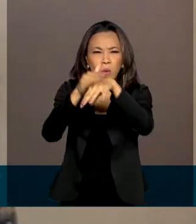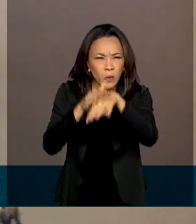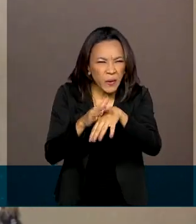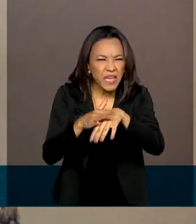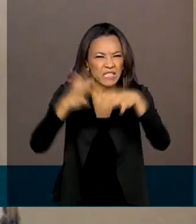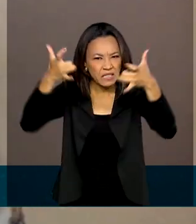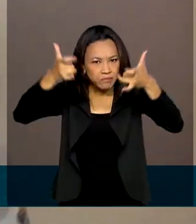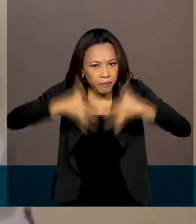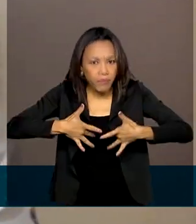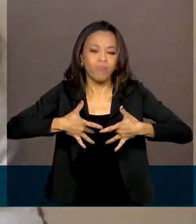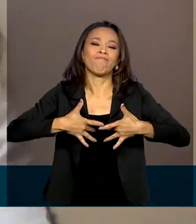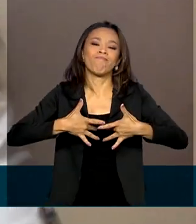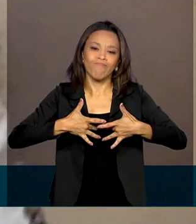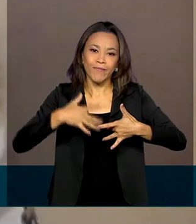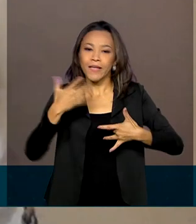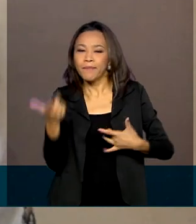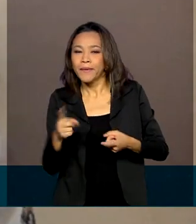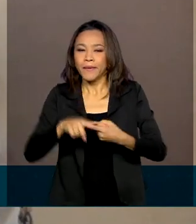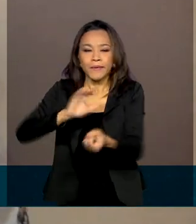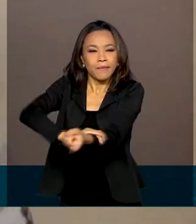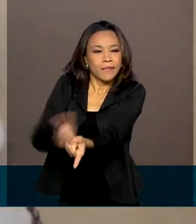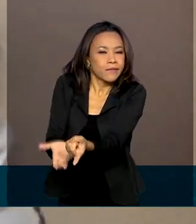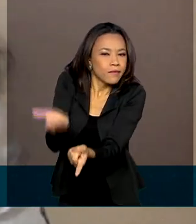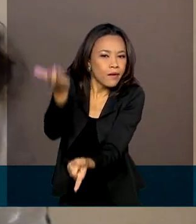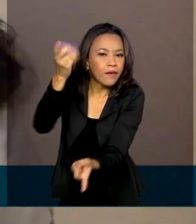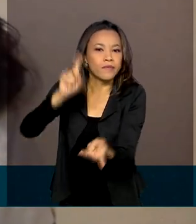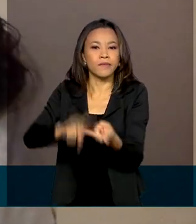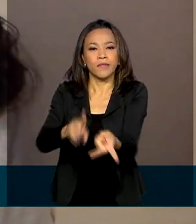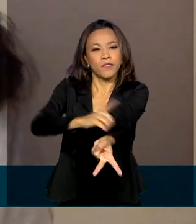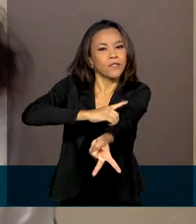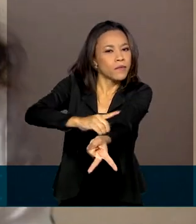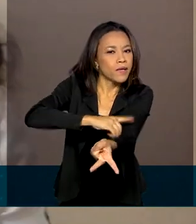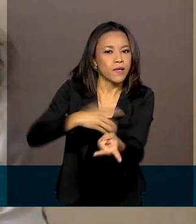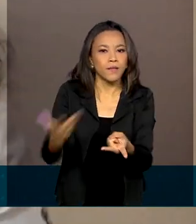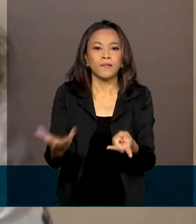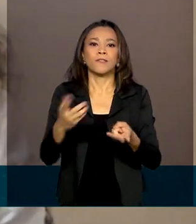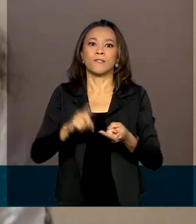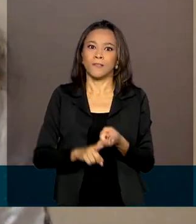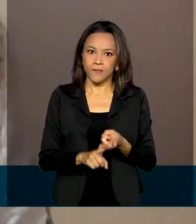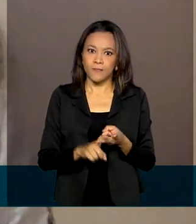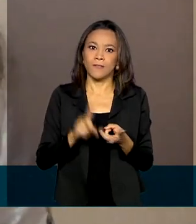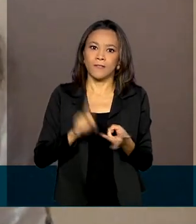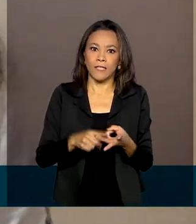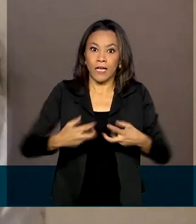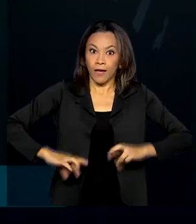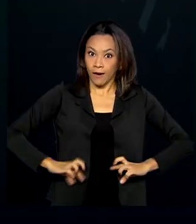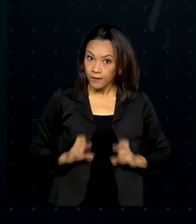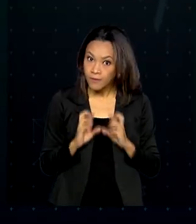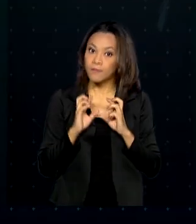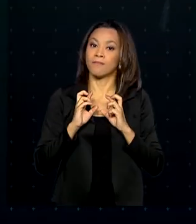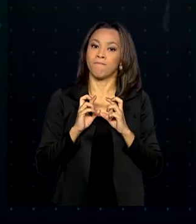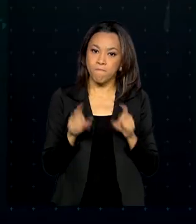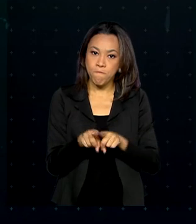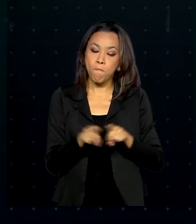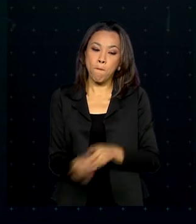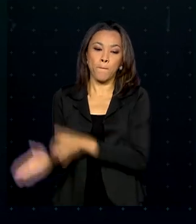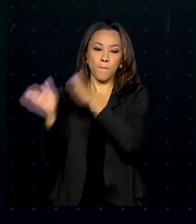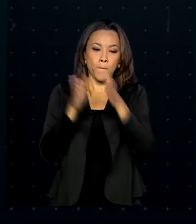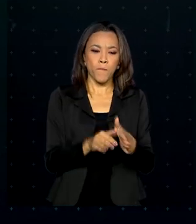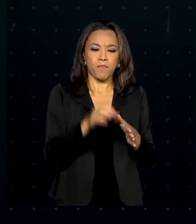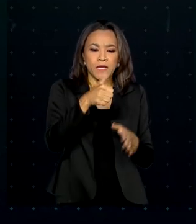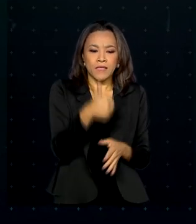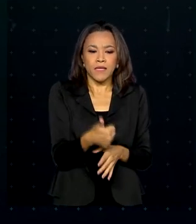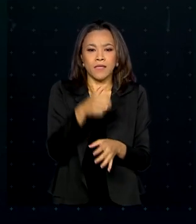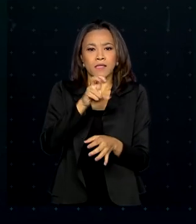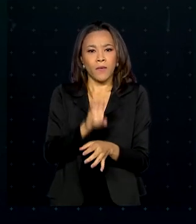doenças crônicas, como hipertensão, diabetes, muitos tipos de câncer. Entre os 159